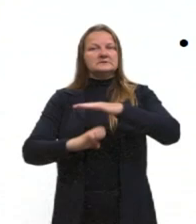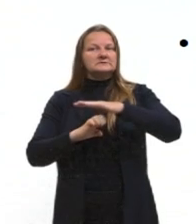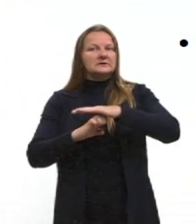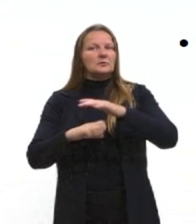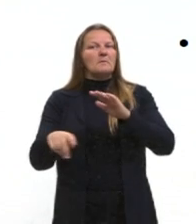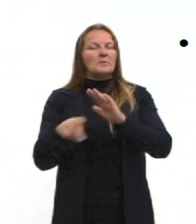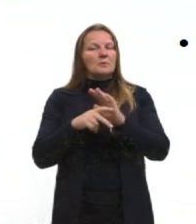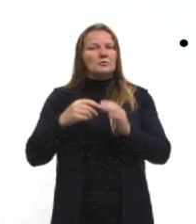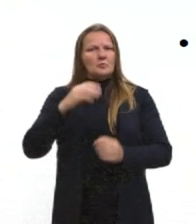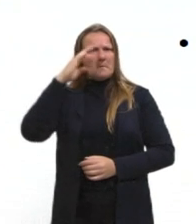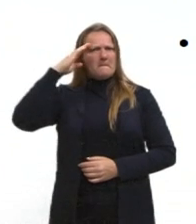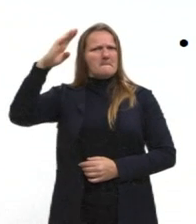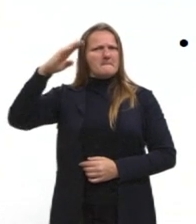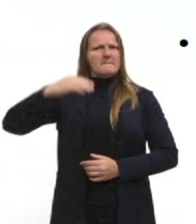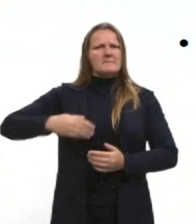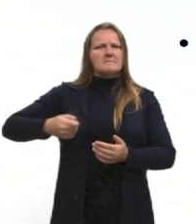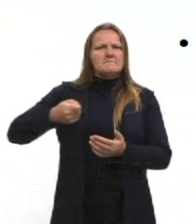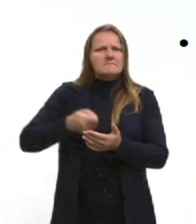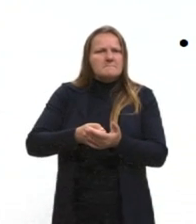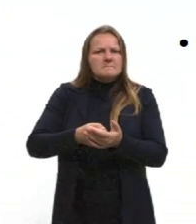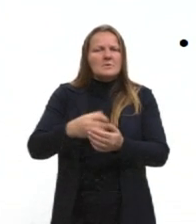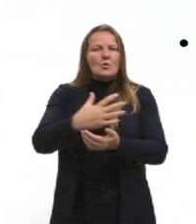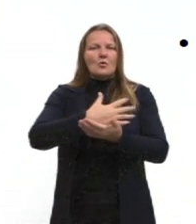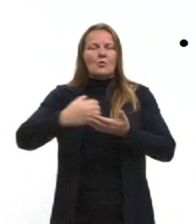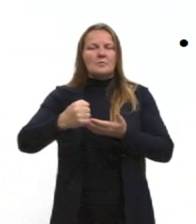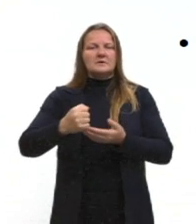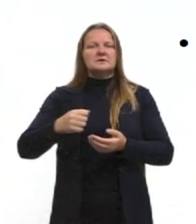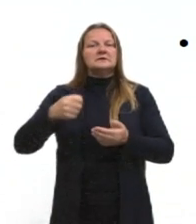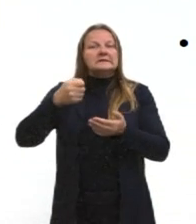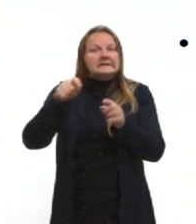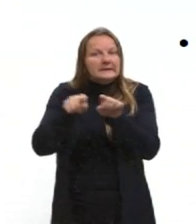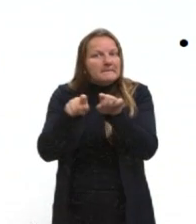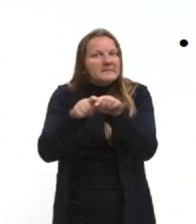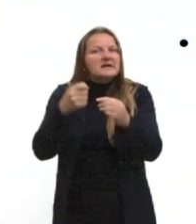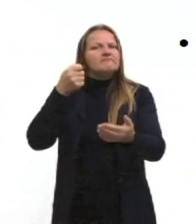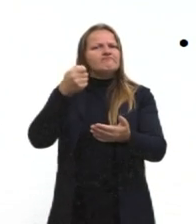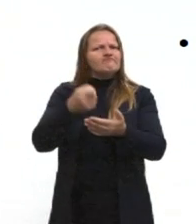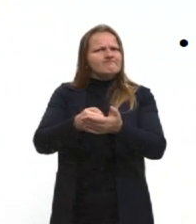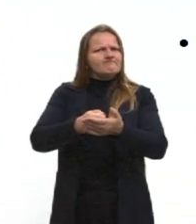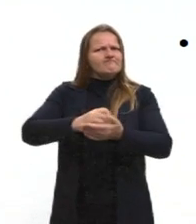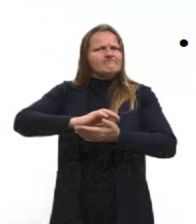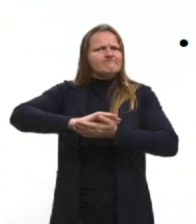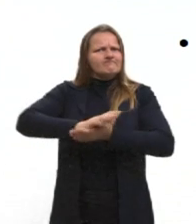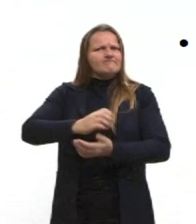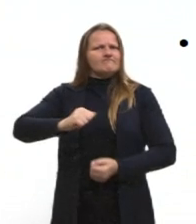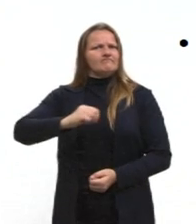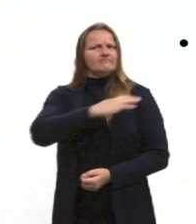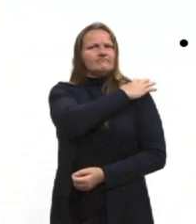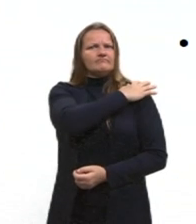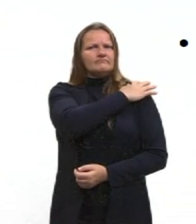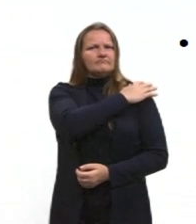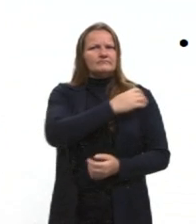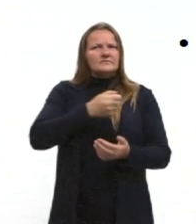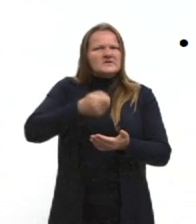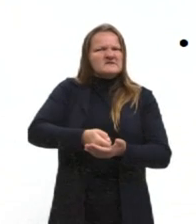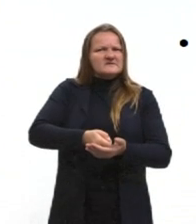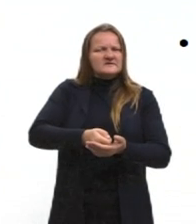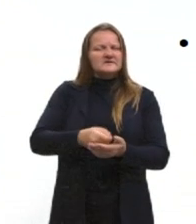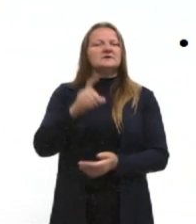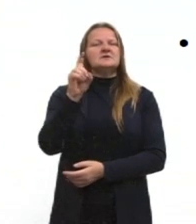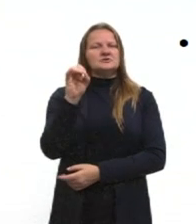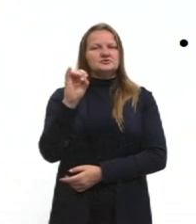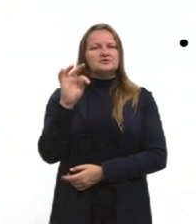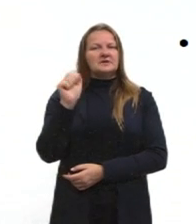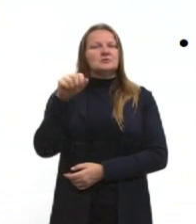militar e foi, sim, uma ditadura. E a gente vai mostrar um pouco melhor nessa aula por que esse período